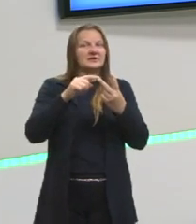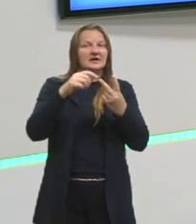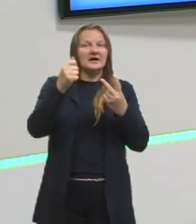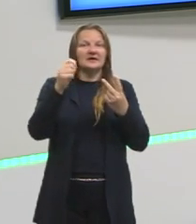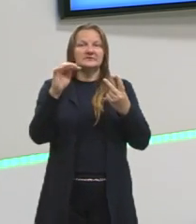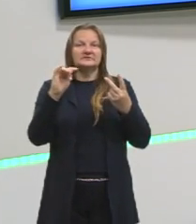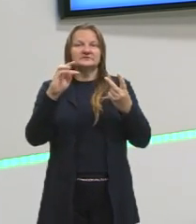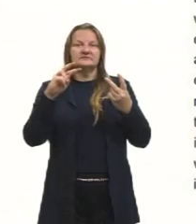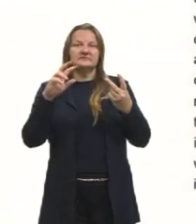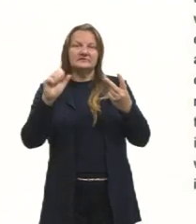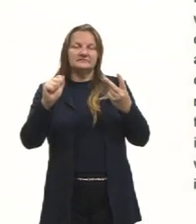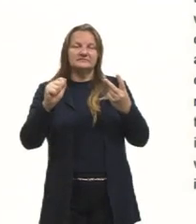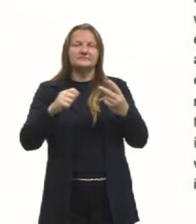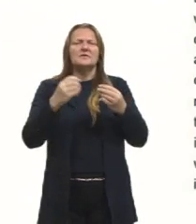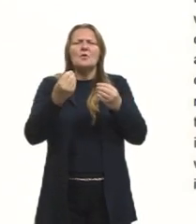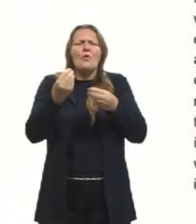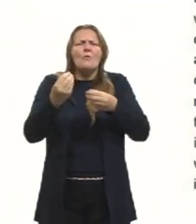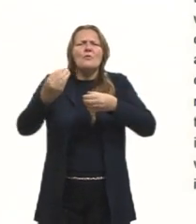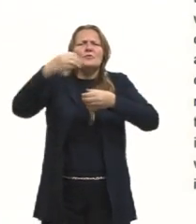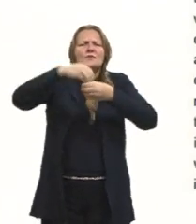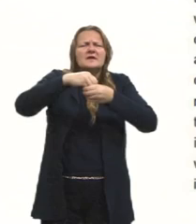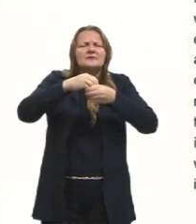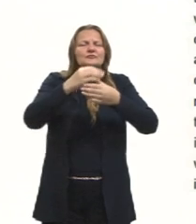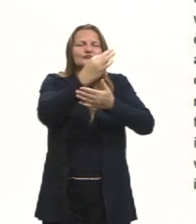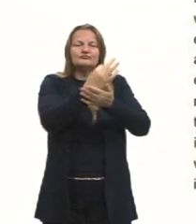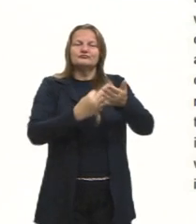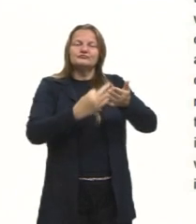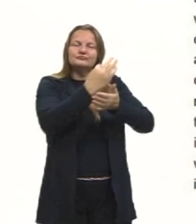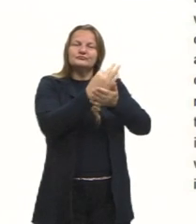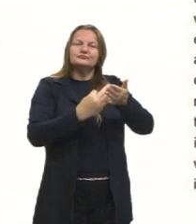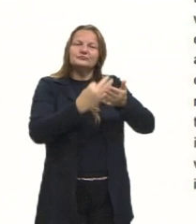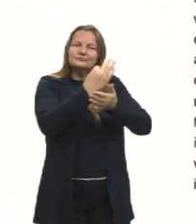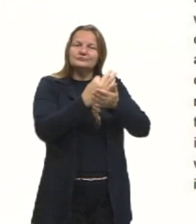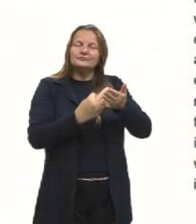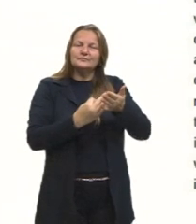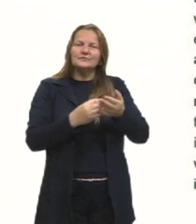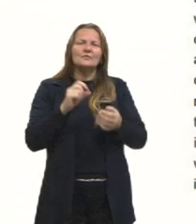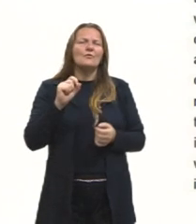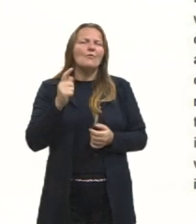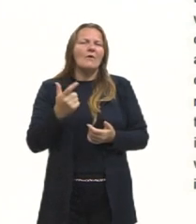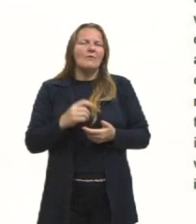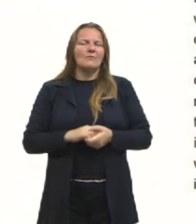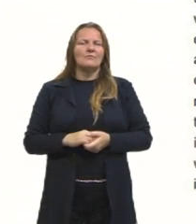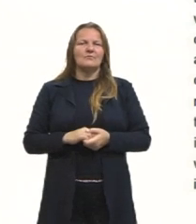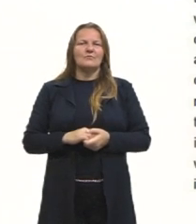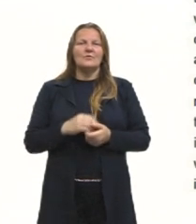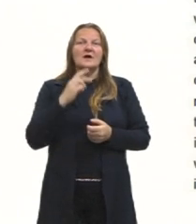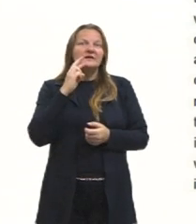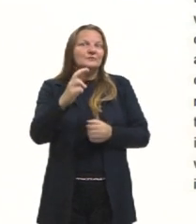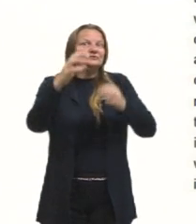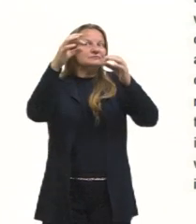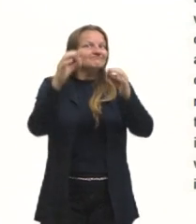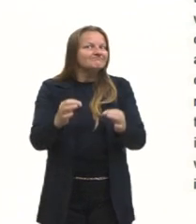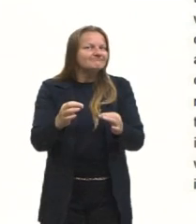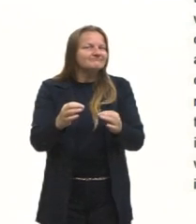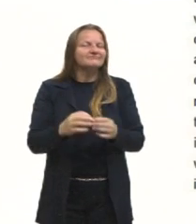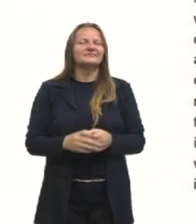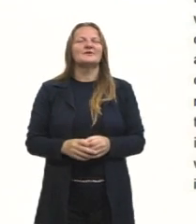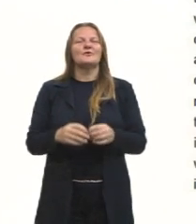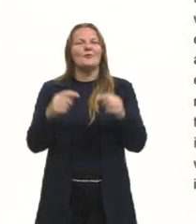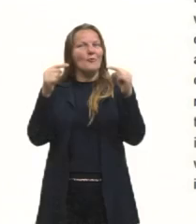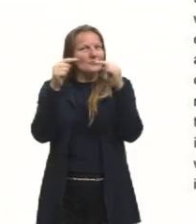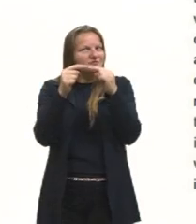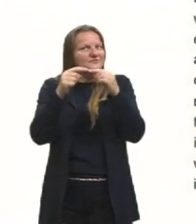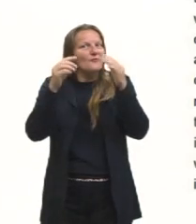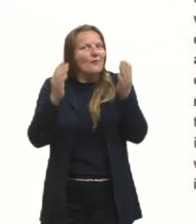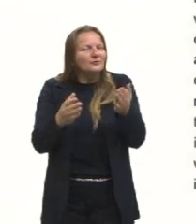vou mostrar para vocês dentro de todo esse texto quais são as partes que me respondem essa questão. E é esse o nosso objetivo